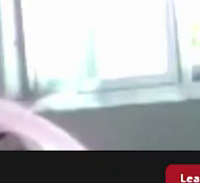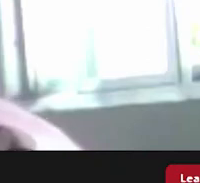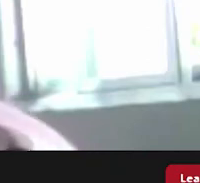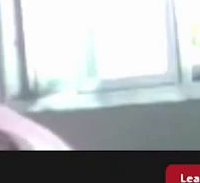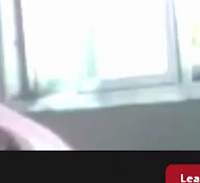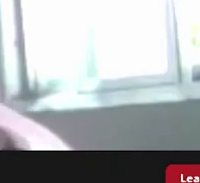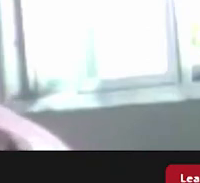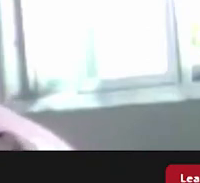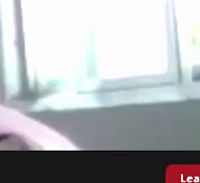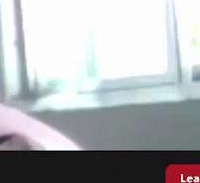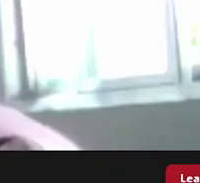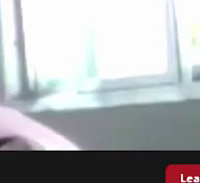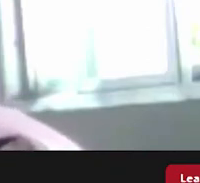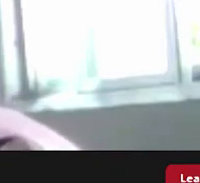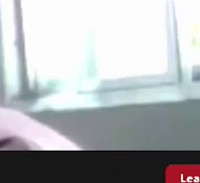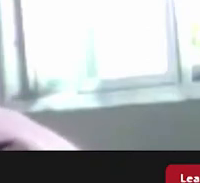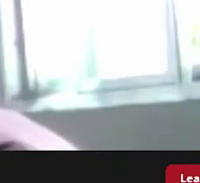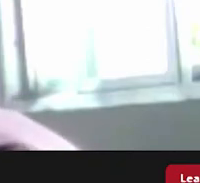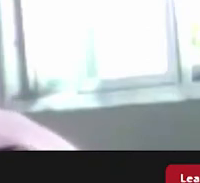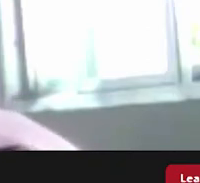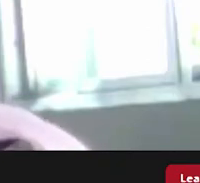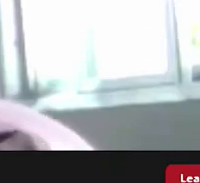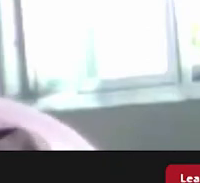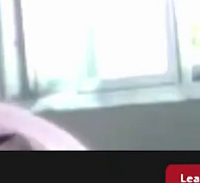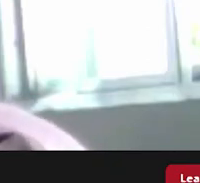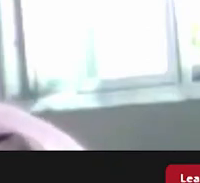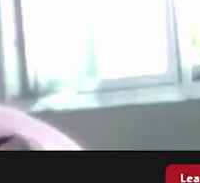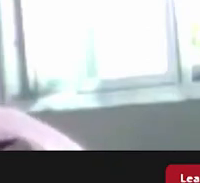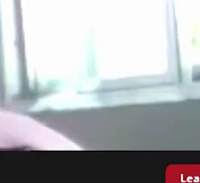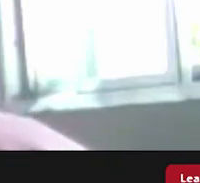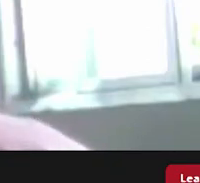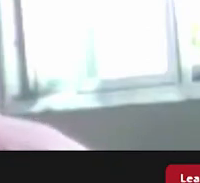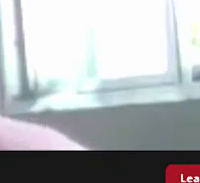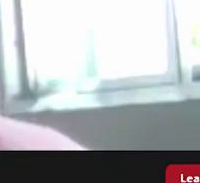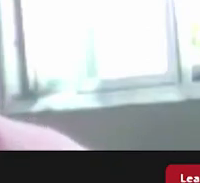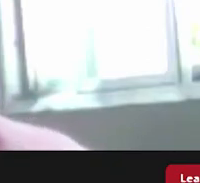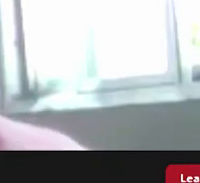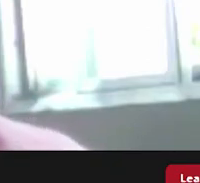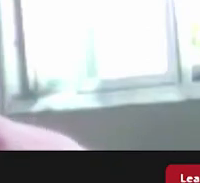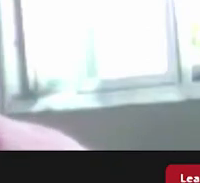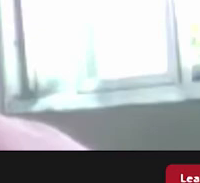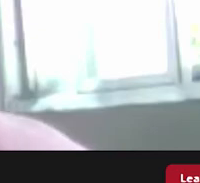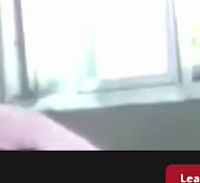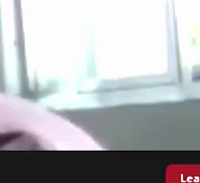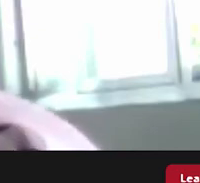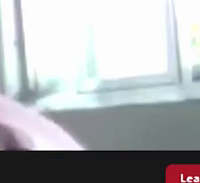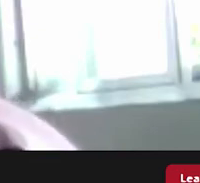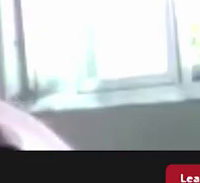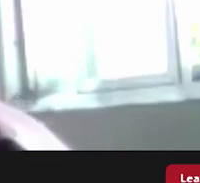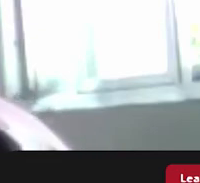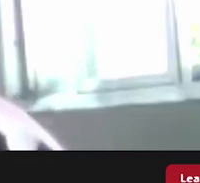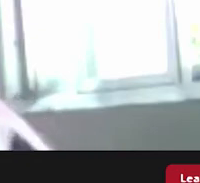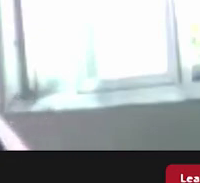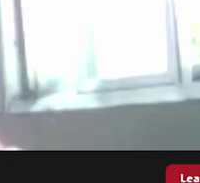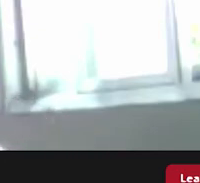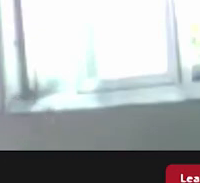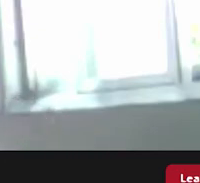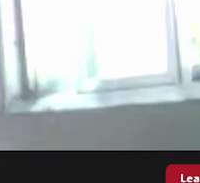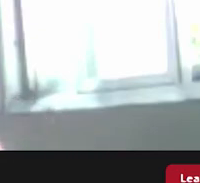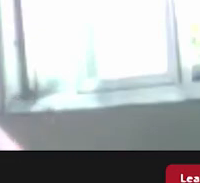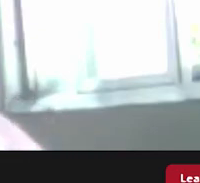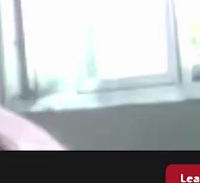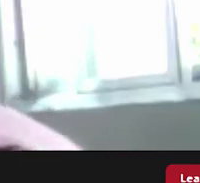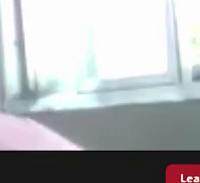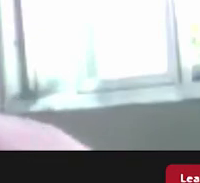quando você cria eu acho que alguém aqui falou sobre a dificuldade foi Cláudio das pessoas